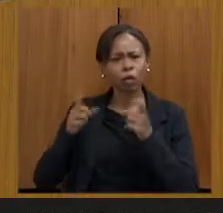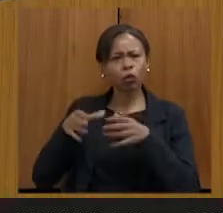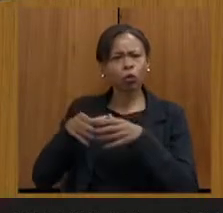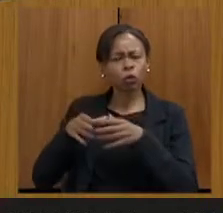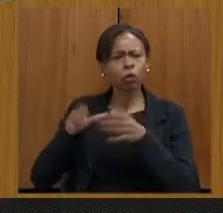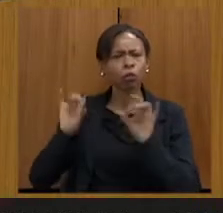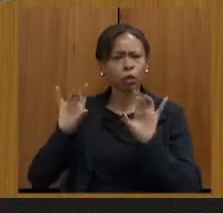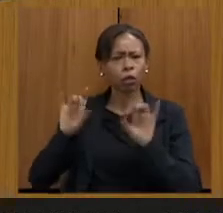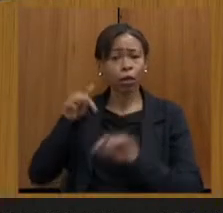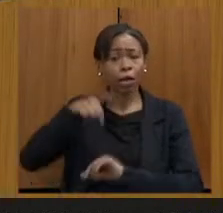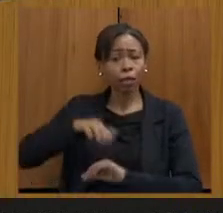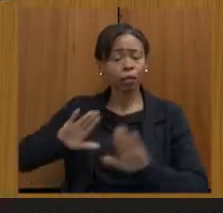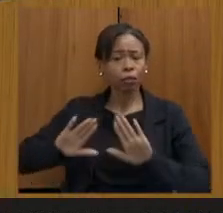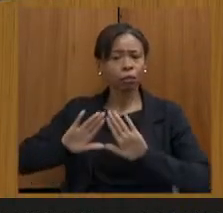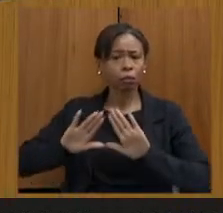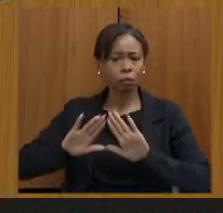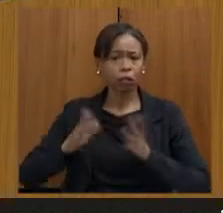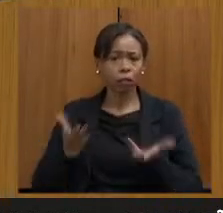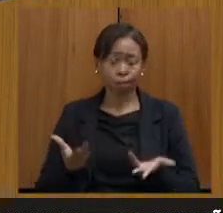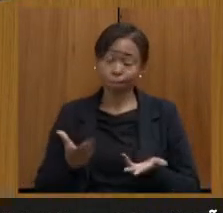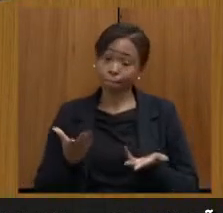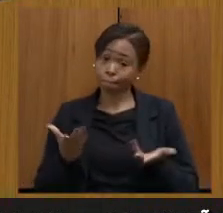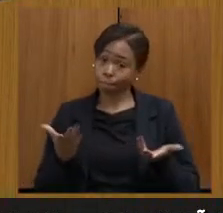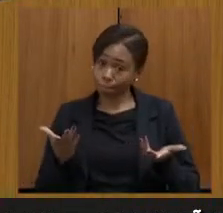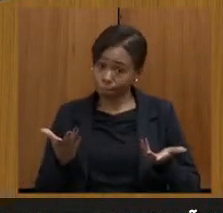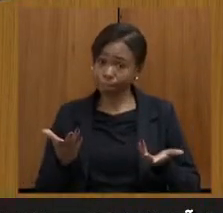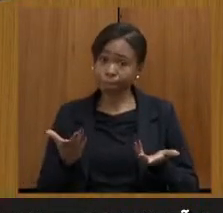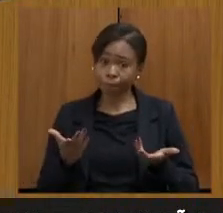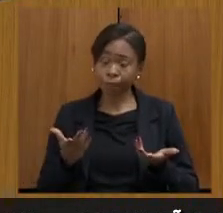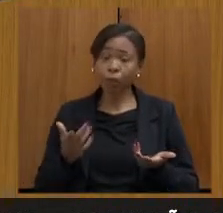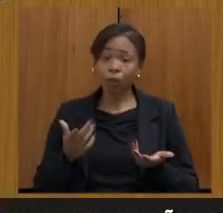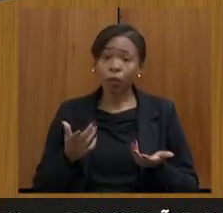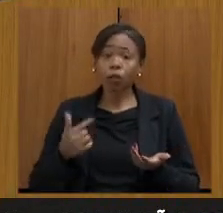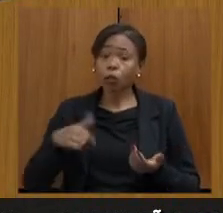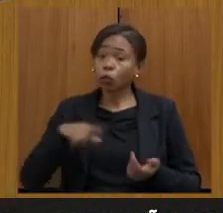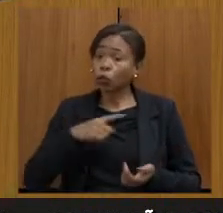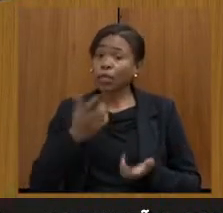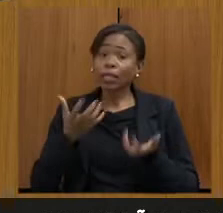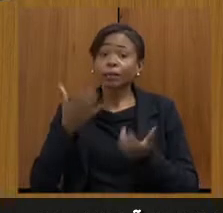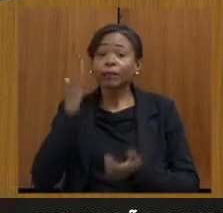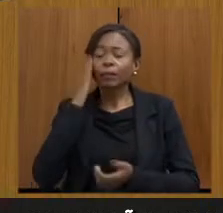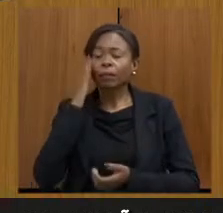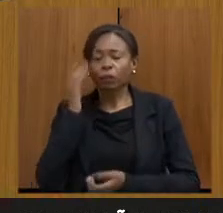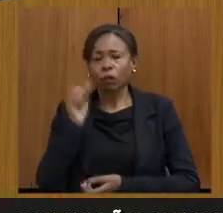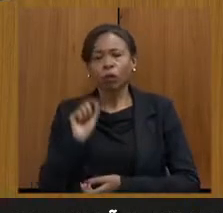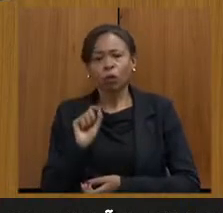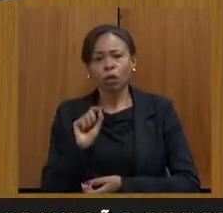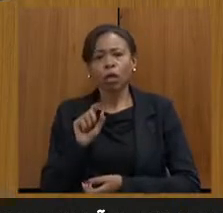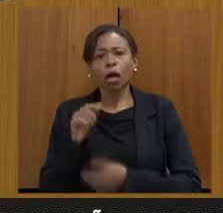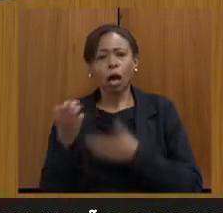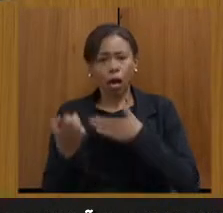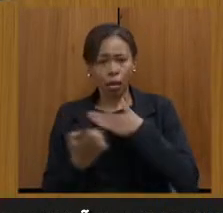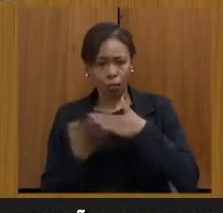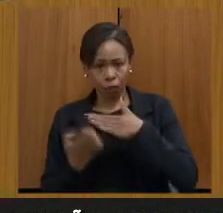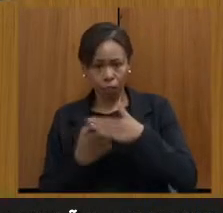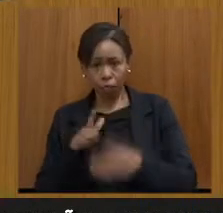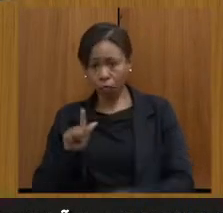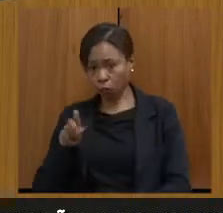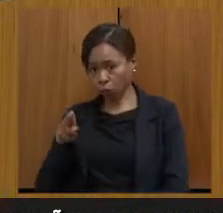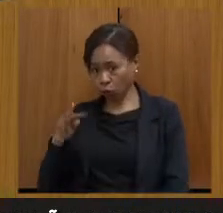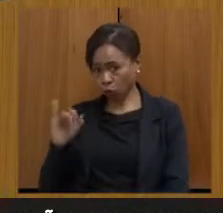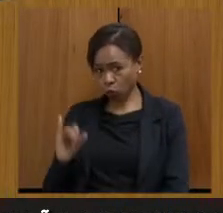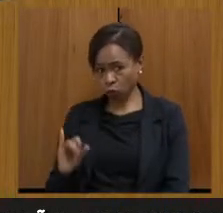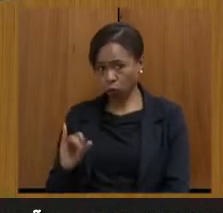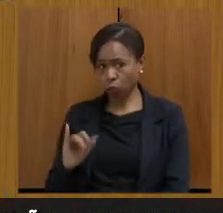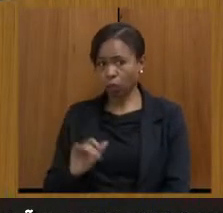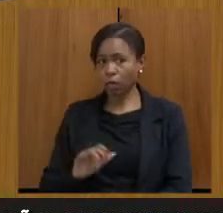aqui da casa. Então, para a gente, interessa saber o seguinte, a mineradora GUT está lá